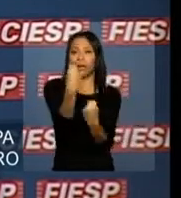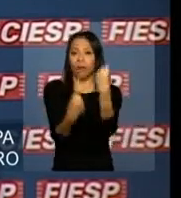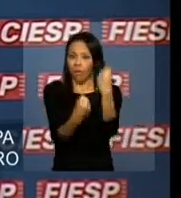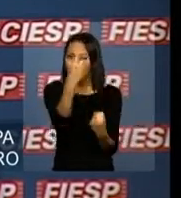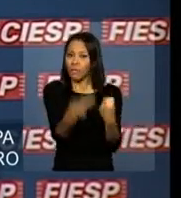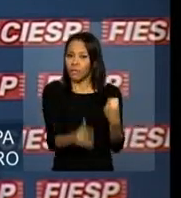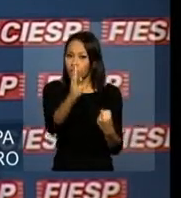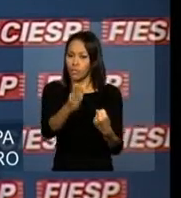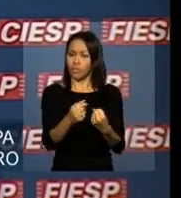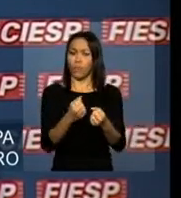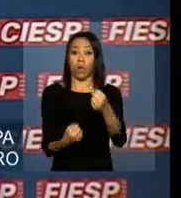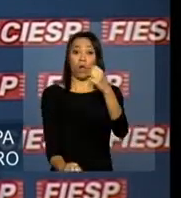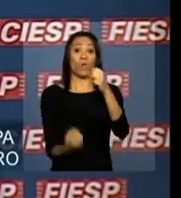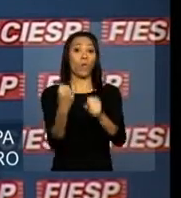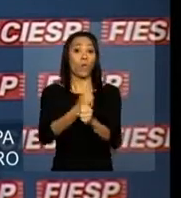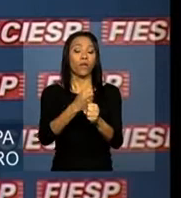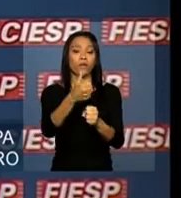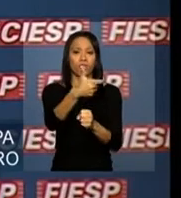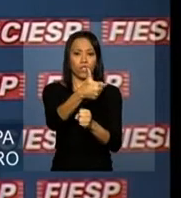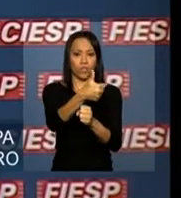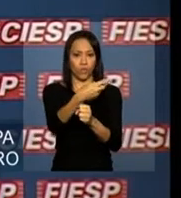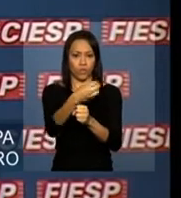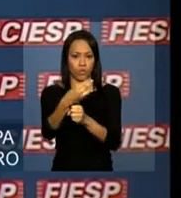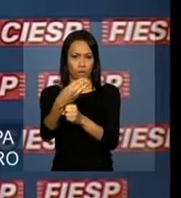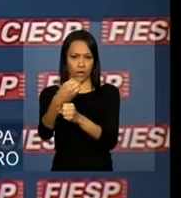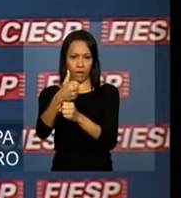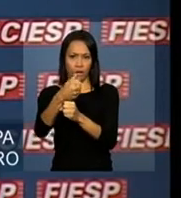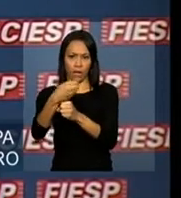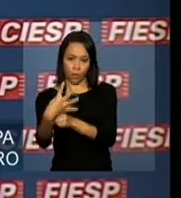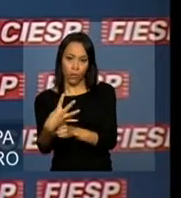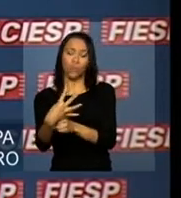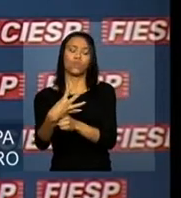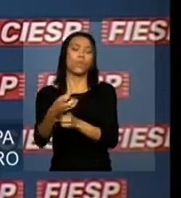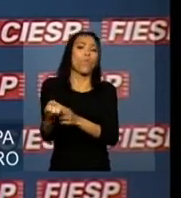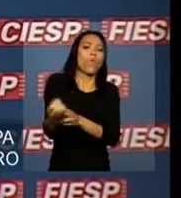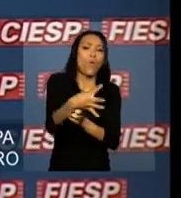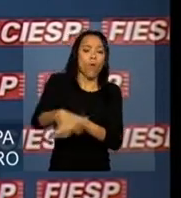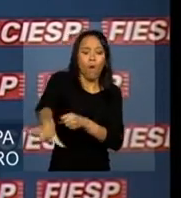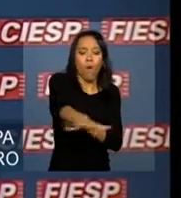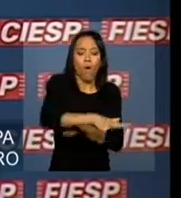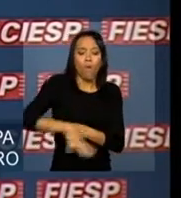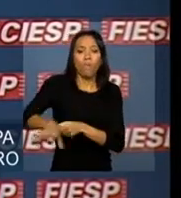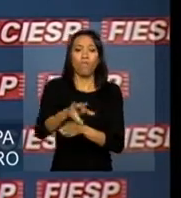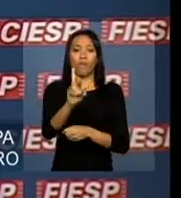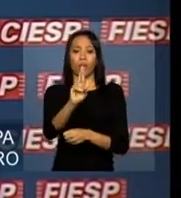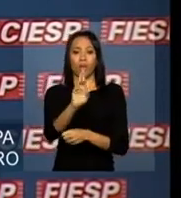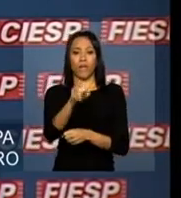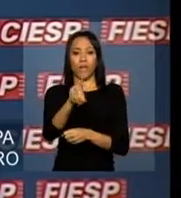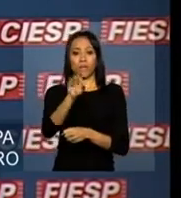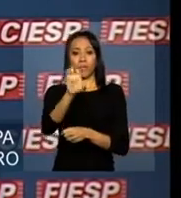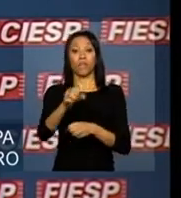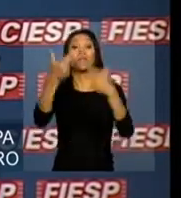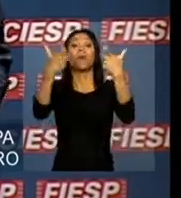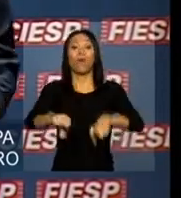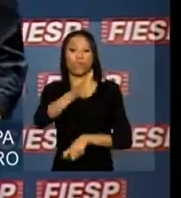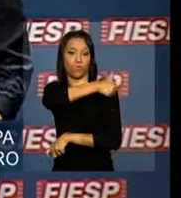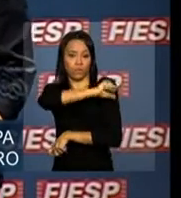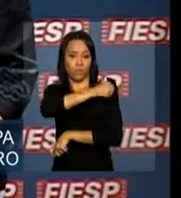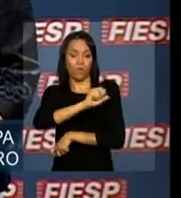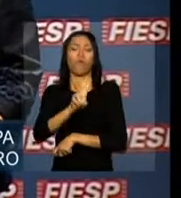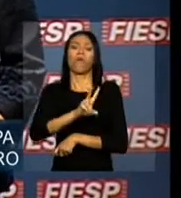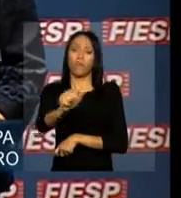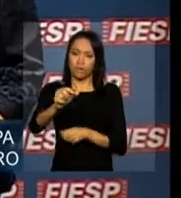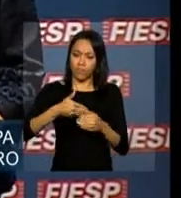em 2014, de uma nova unidade produtiva em Resende, no Rio de Janeiro. Será